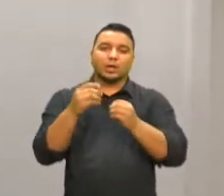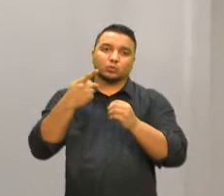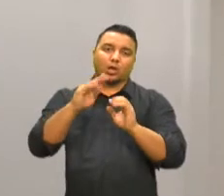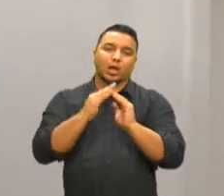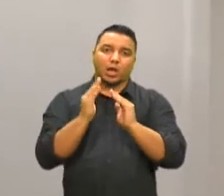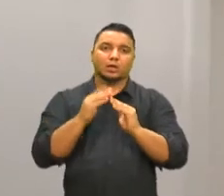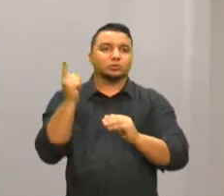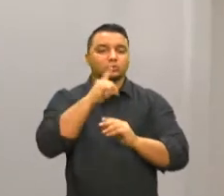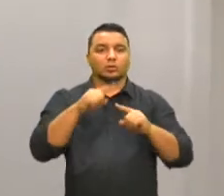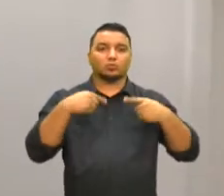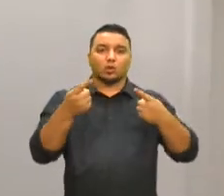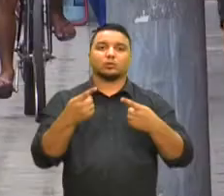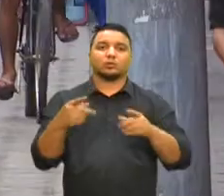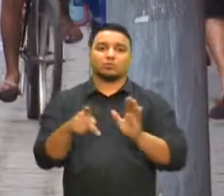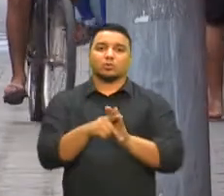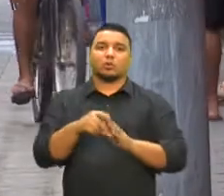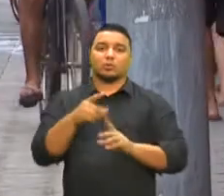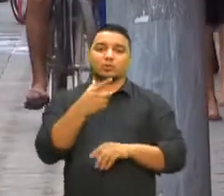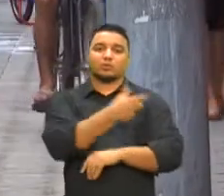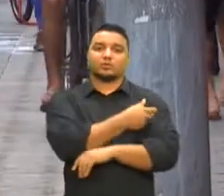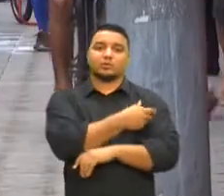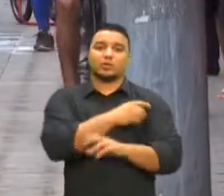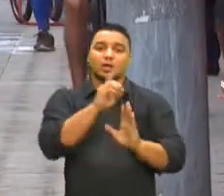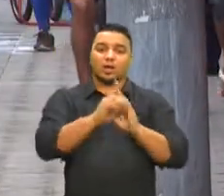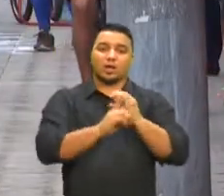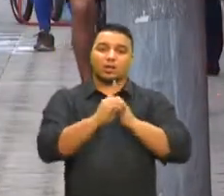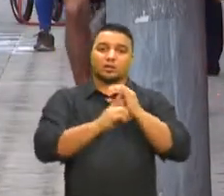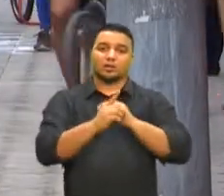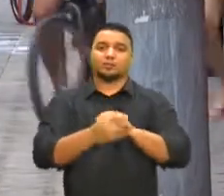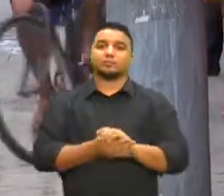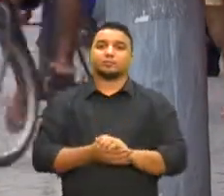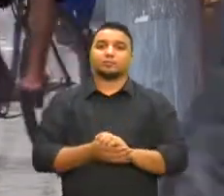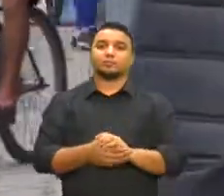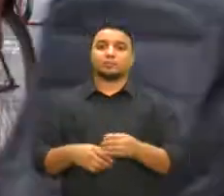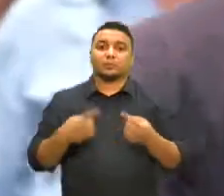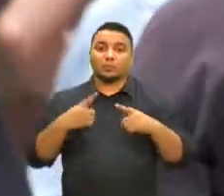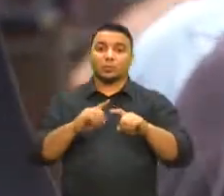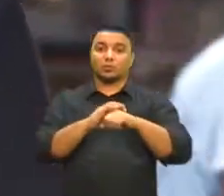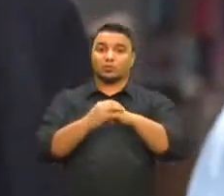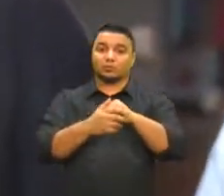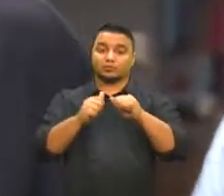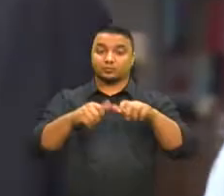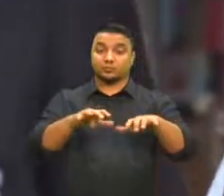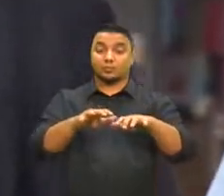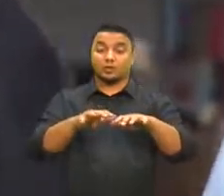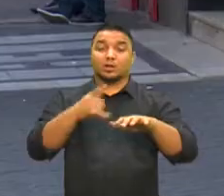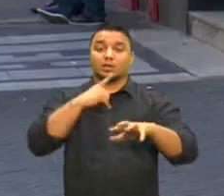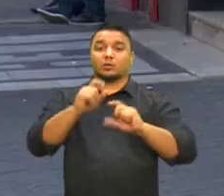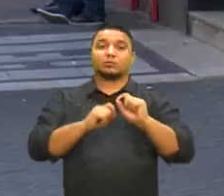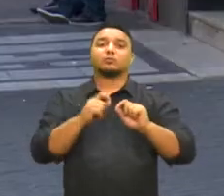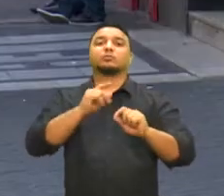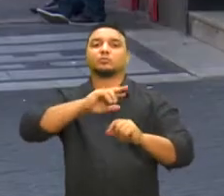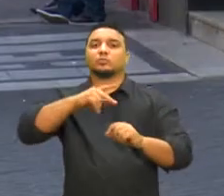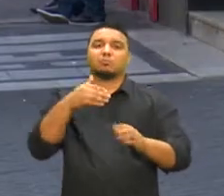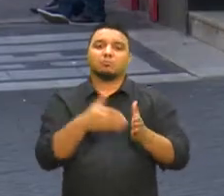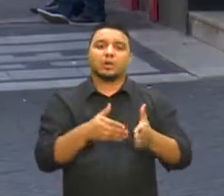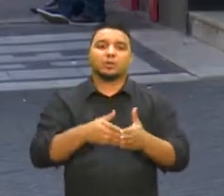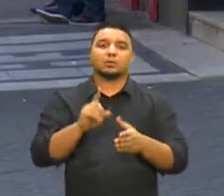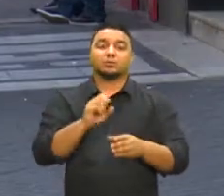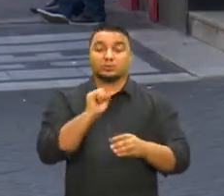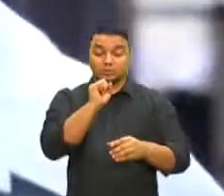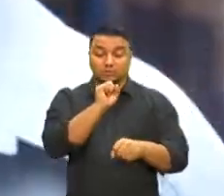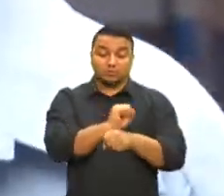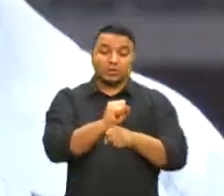atualizar o calendário vacinal. A campanha contra a Covid-19 não impede a vacinação contra a influenza desde que respeitado o